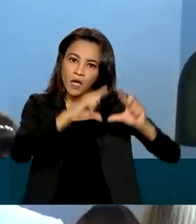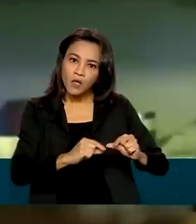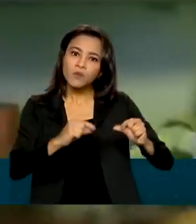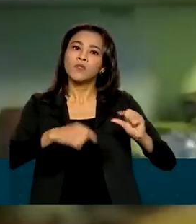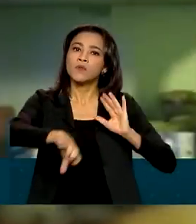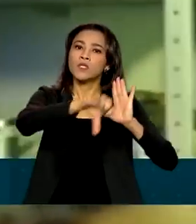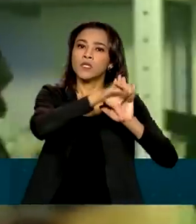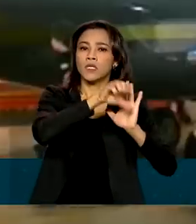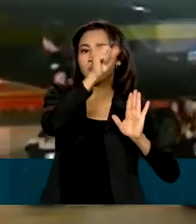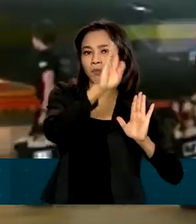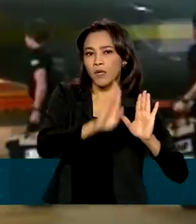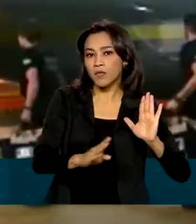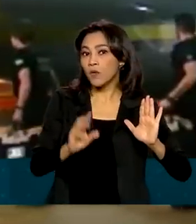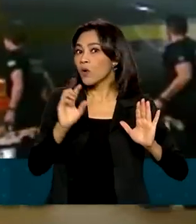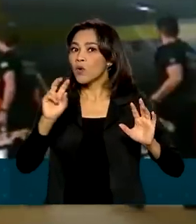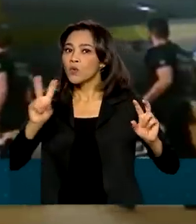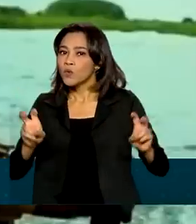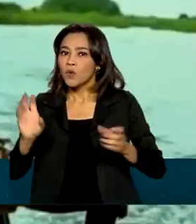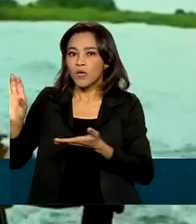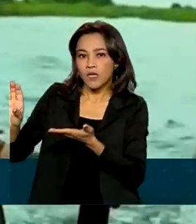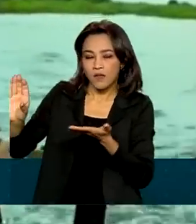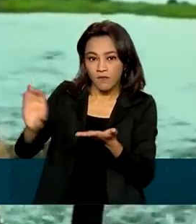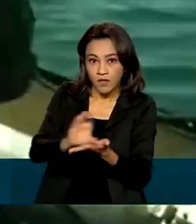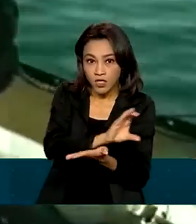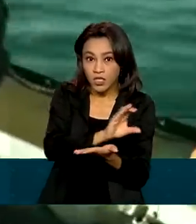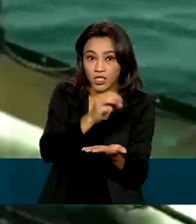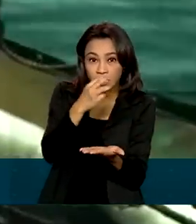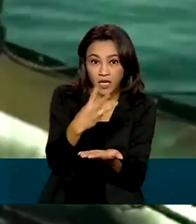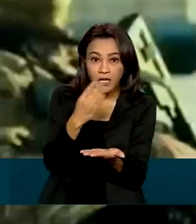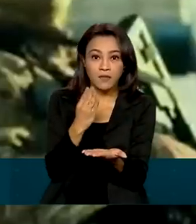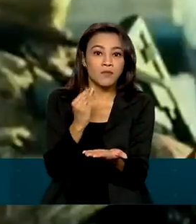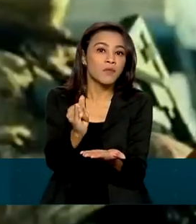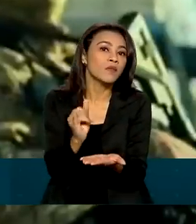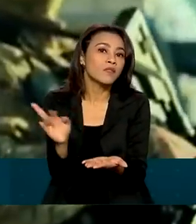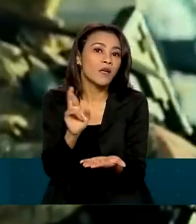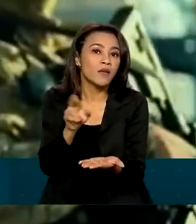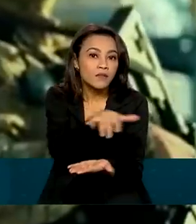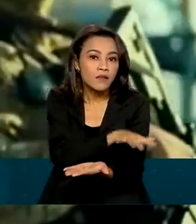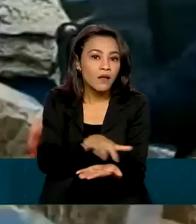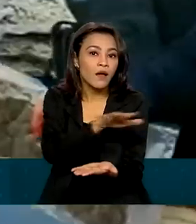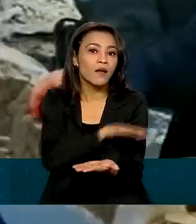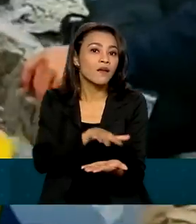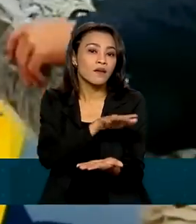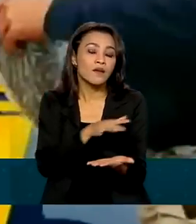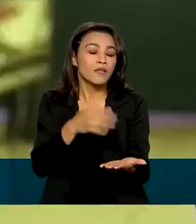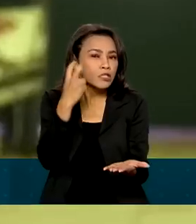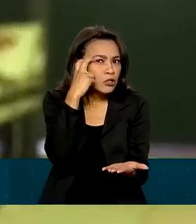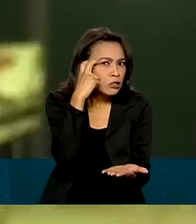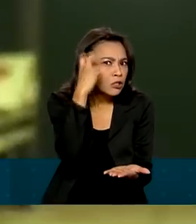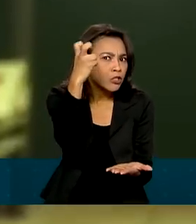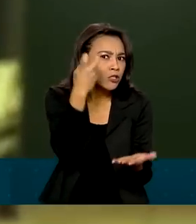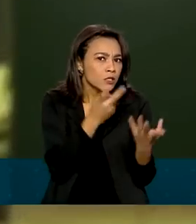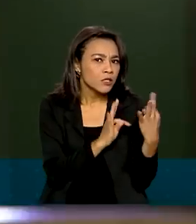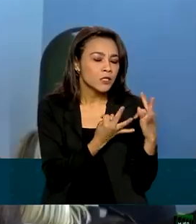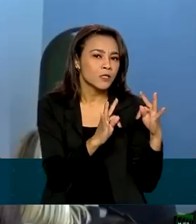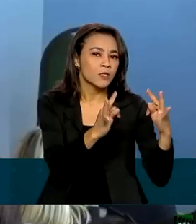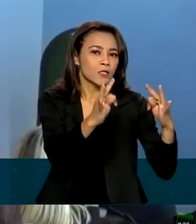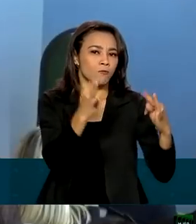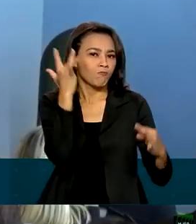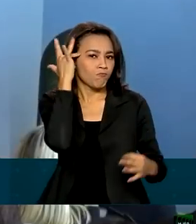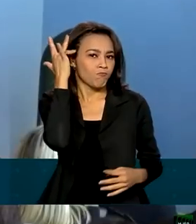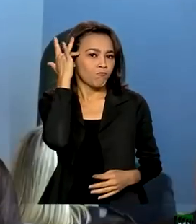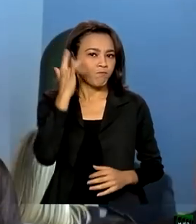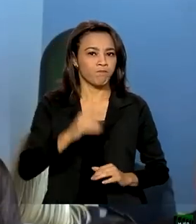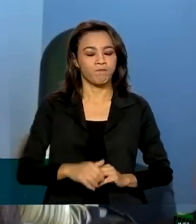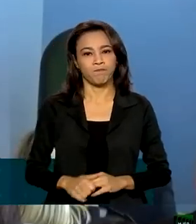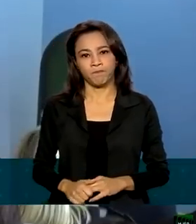país após investimentos da ordem de 3 bilhões de reais em inteligência e tecnologia. O que a